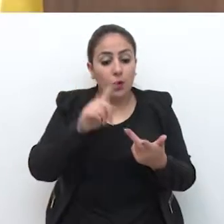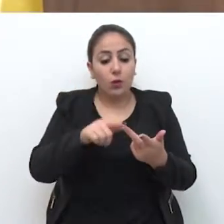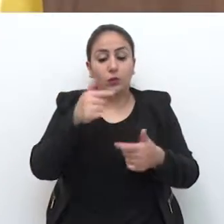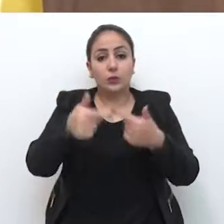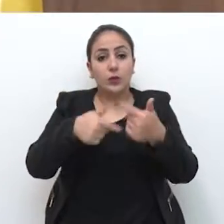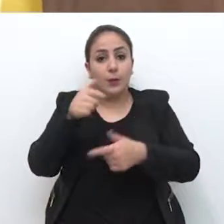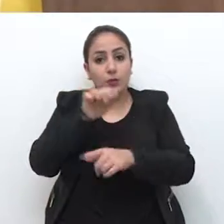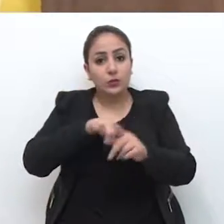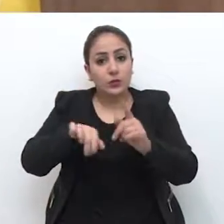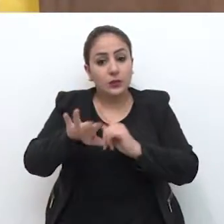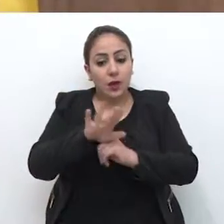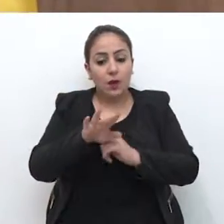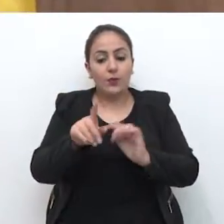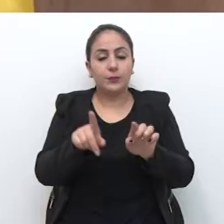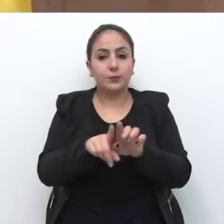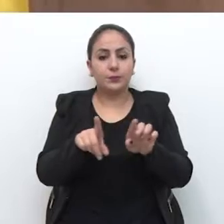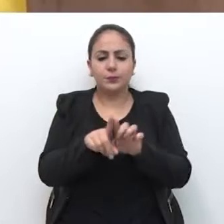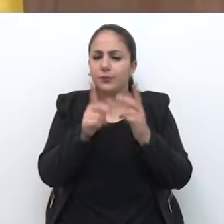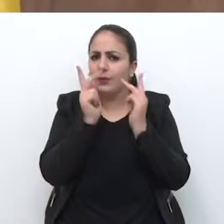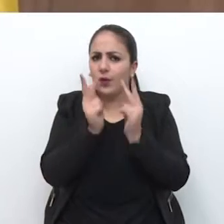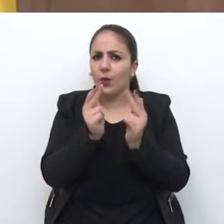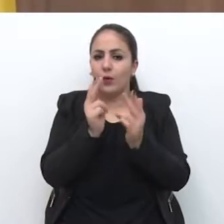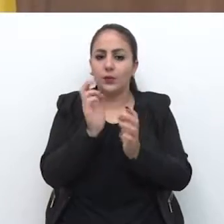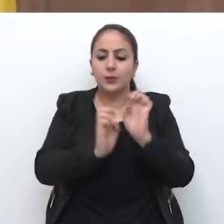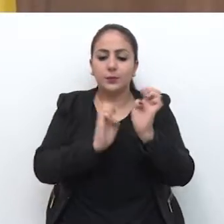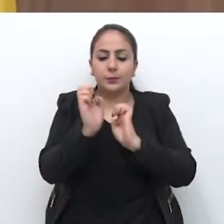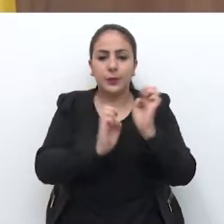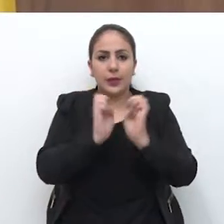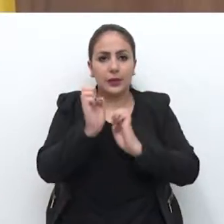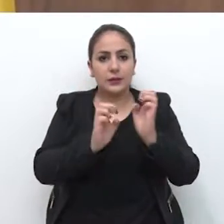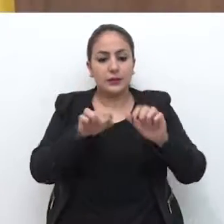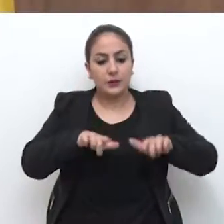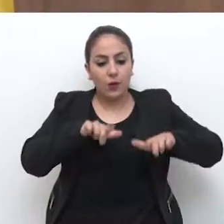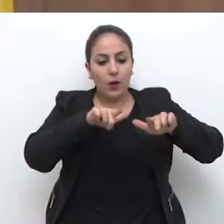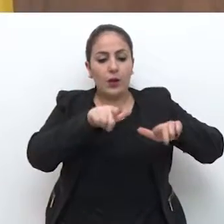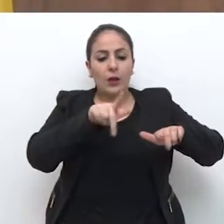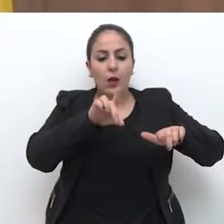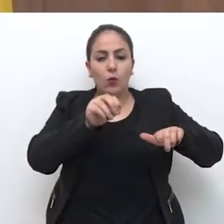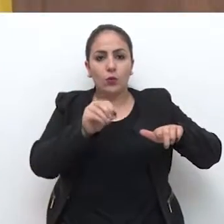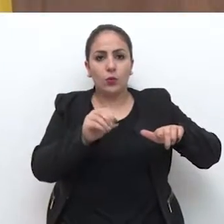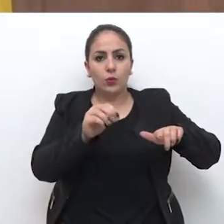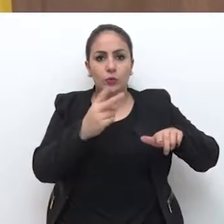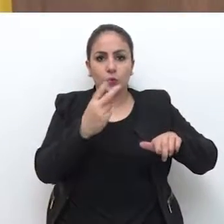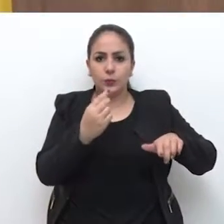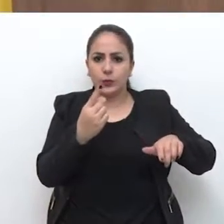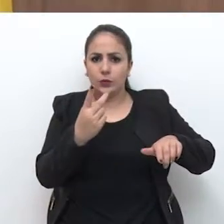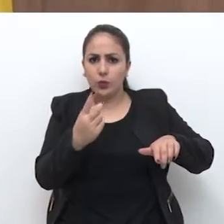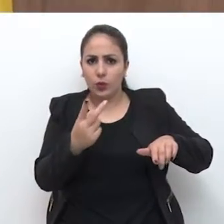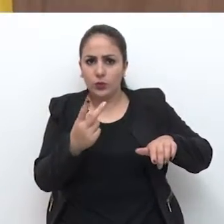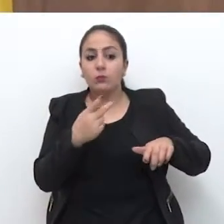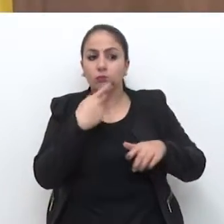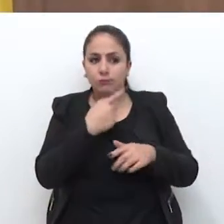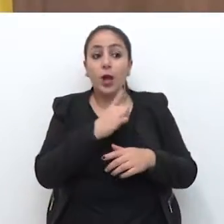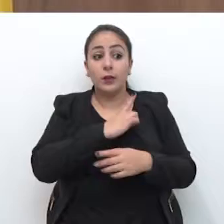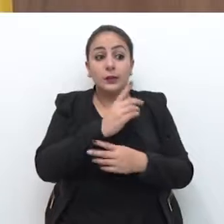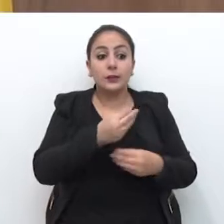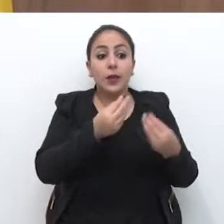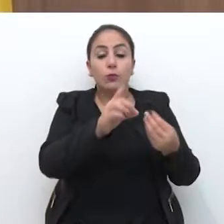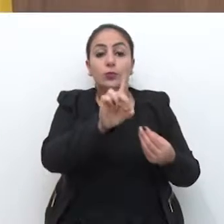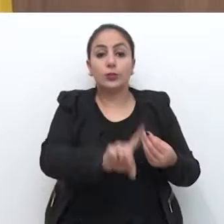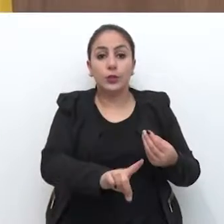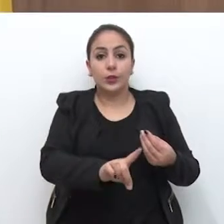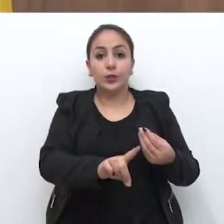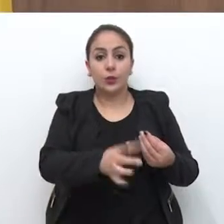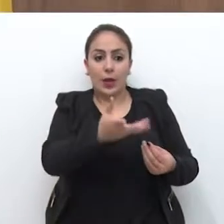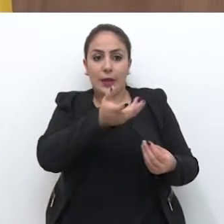assistentes sociais. Os assistentes sociais, que a mesma empresa que emitiu um laudo em 2012, dizendo que eles tinham direito, eles